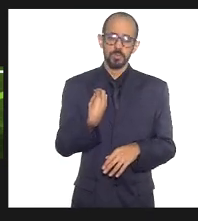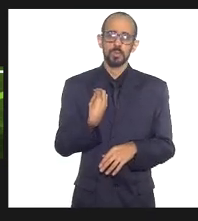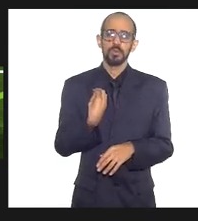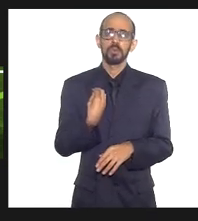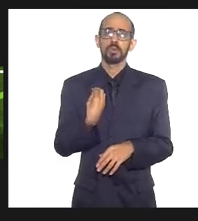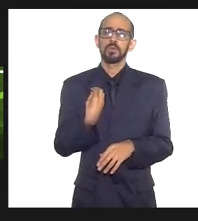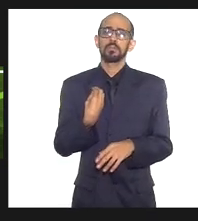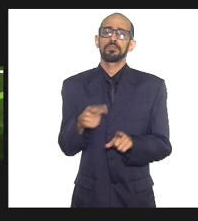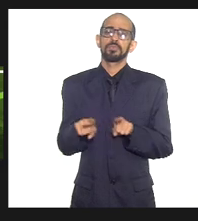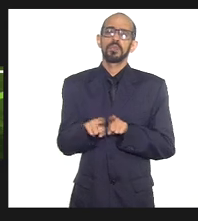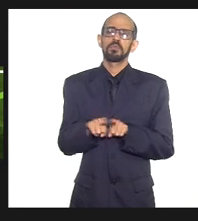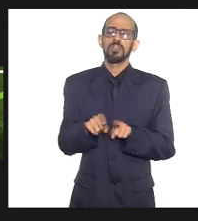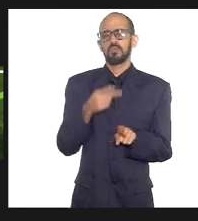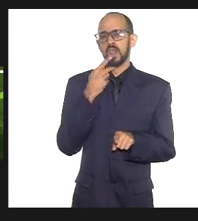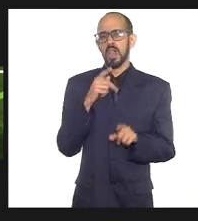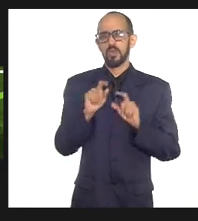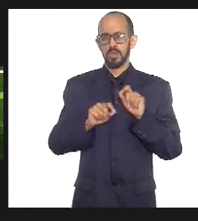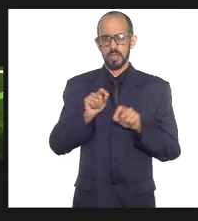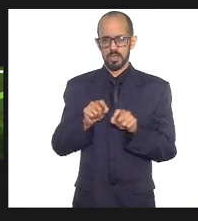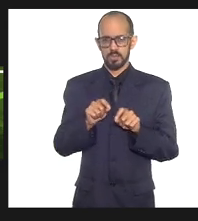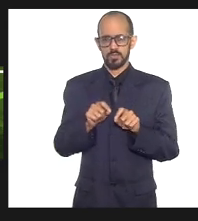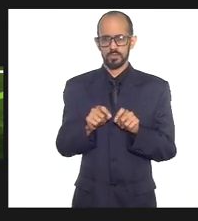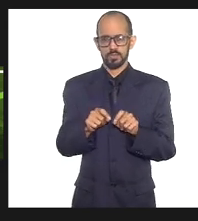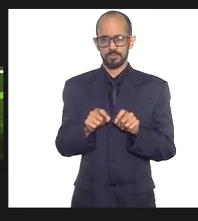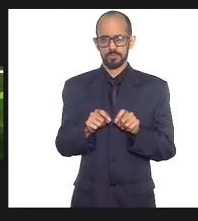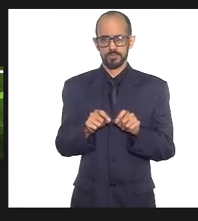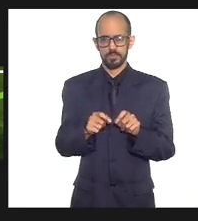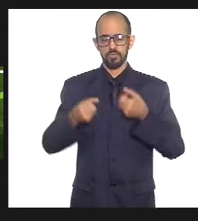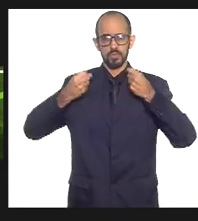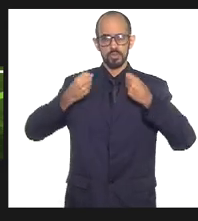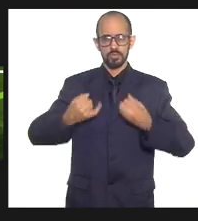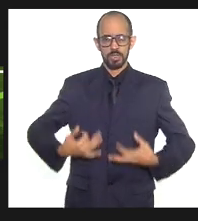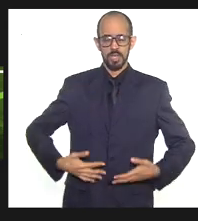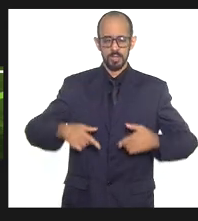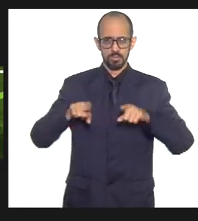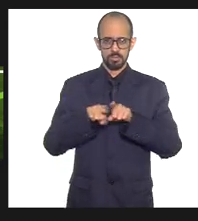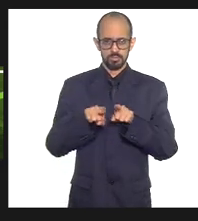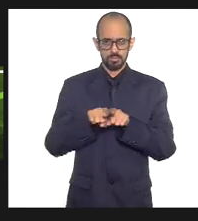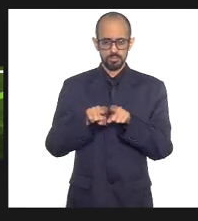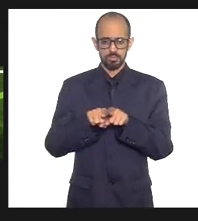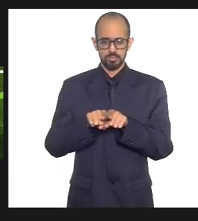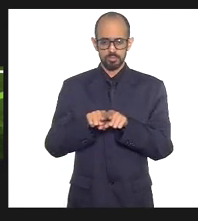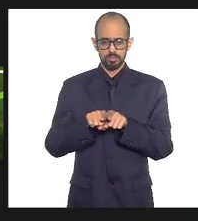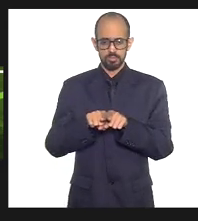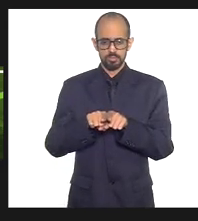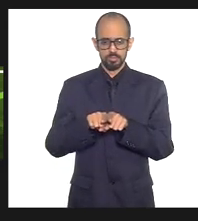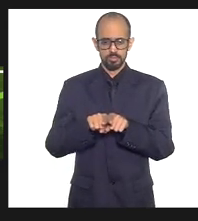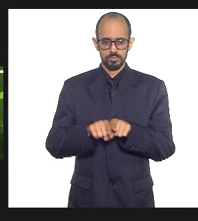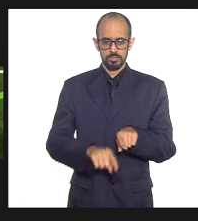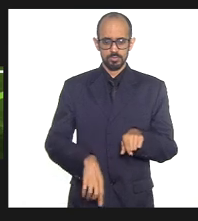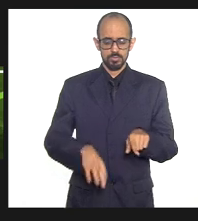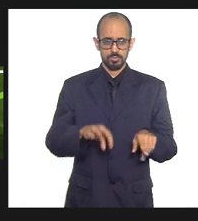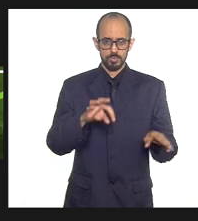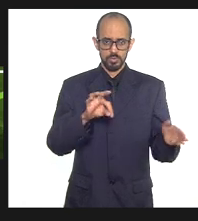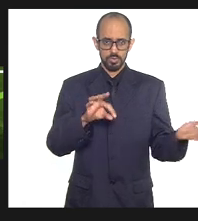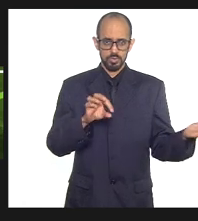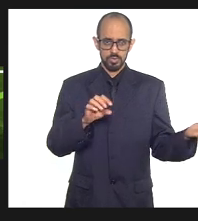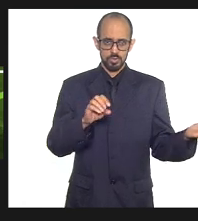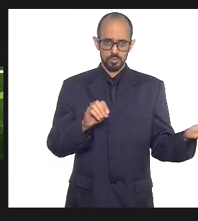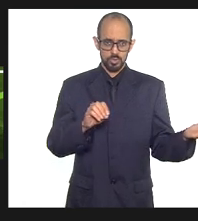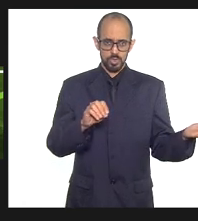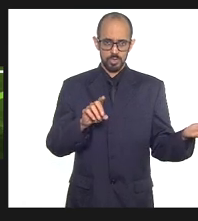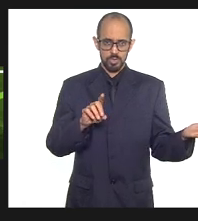dizer o seguinte, foi levantado também, no caso Toddynho, a questão